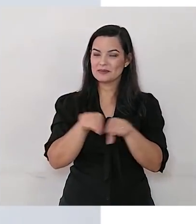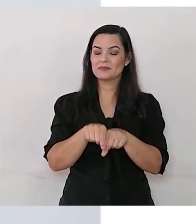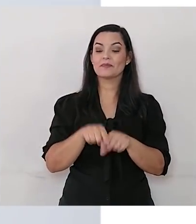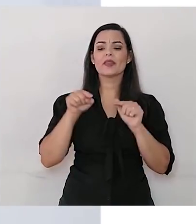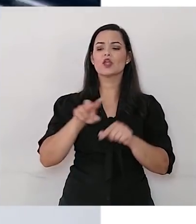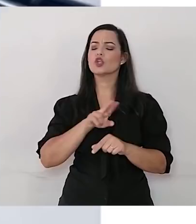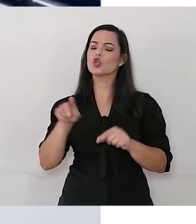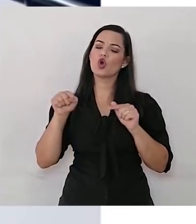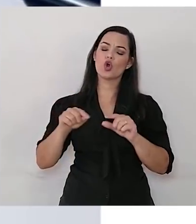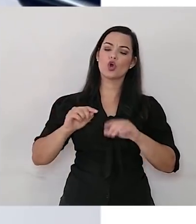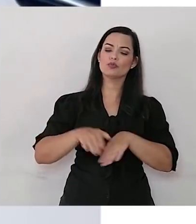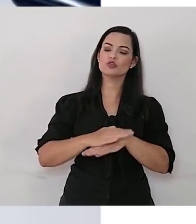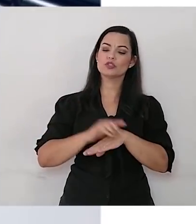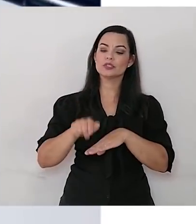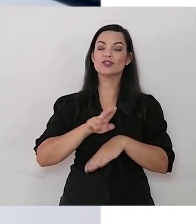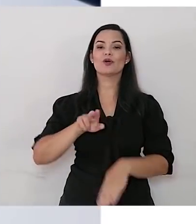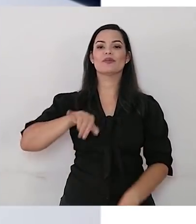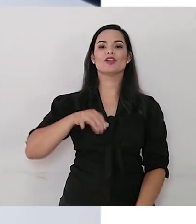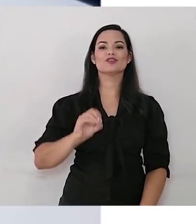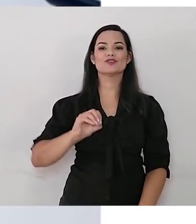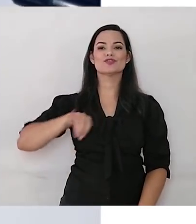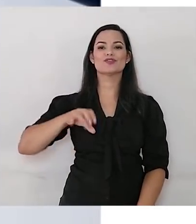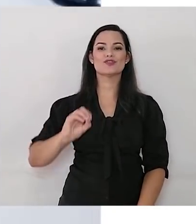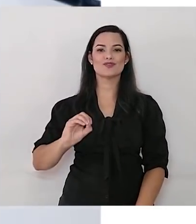E o nome dessa obra será... Jojo!